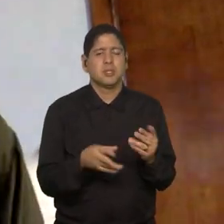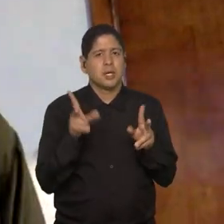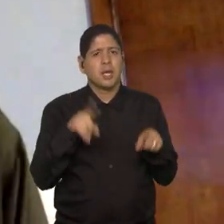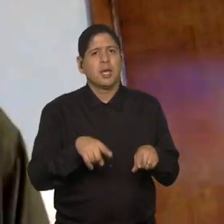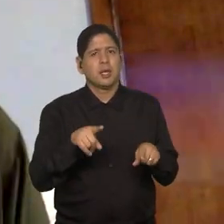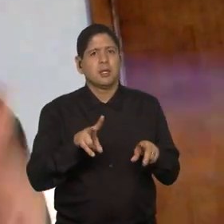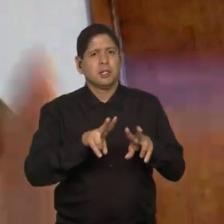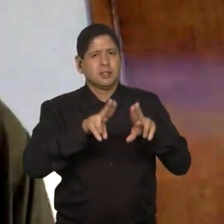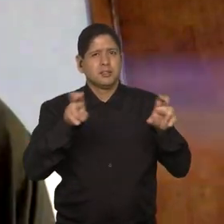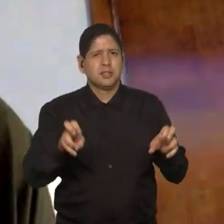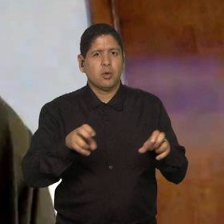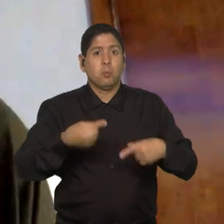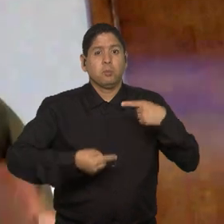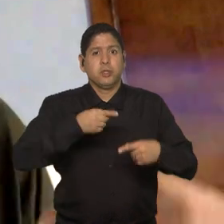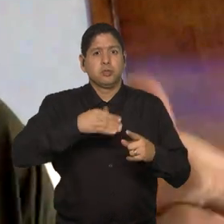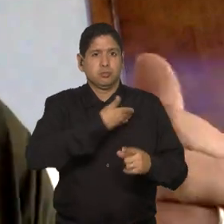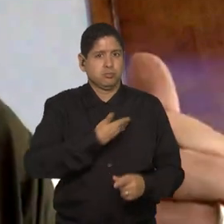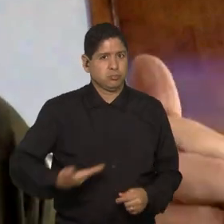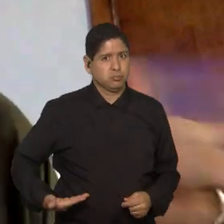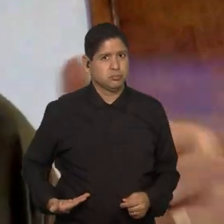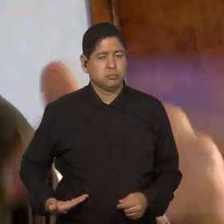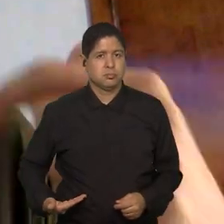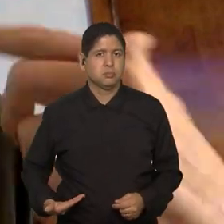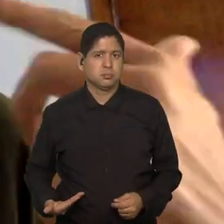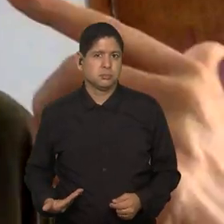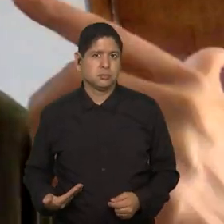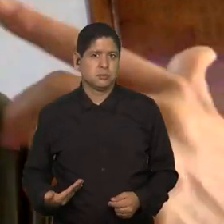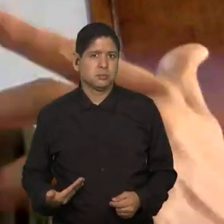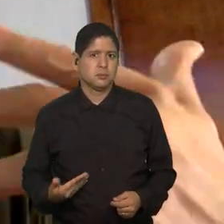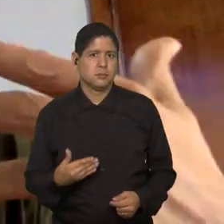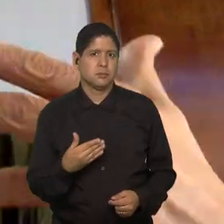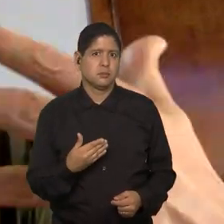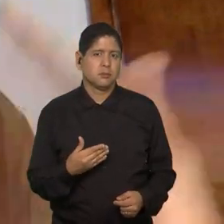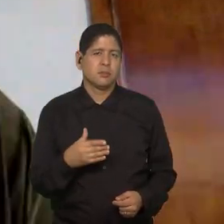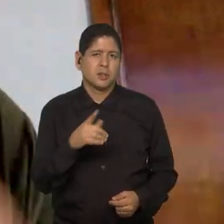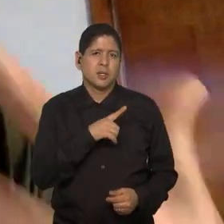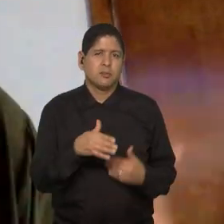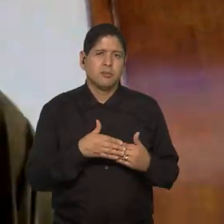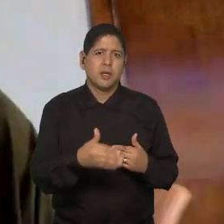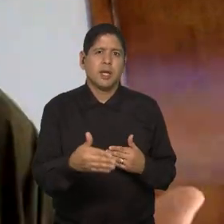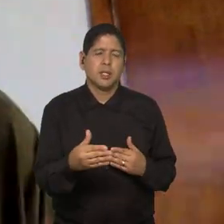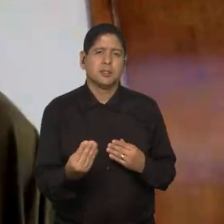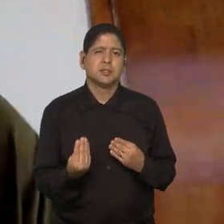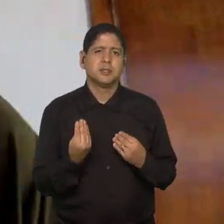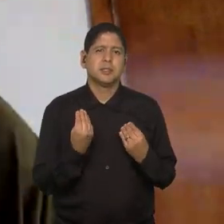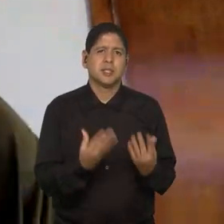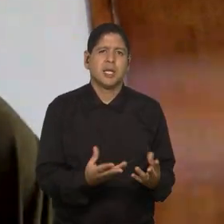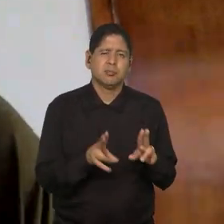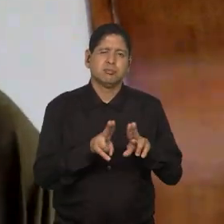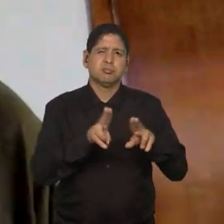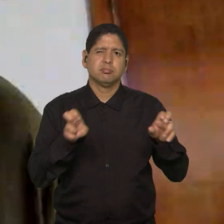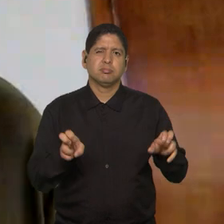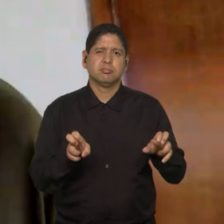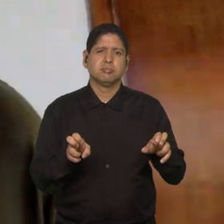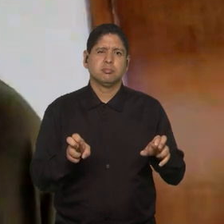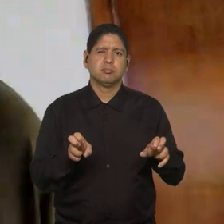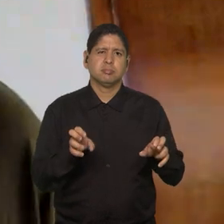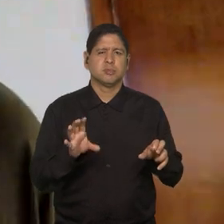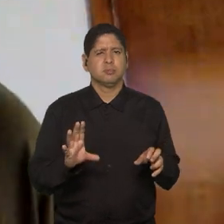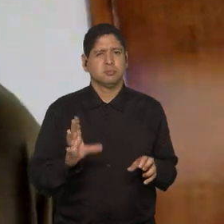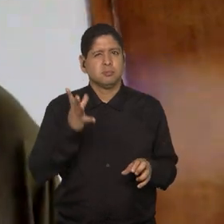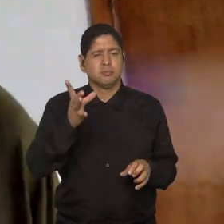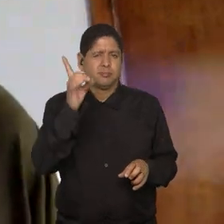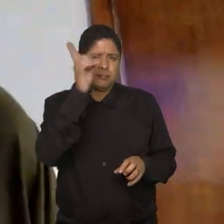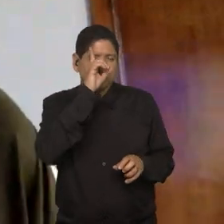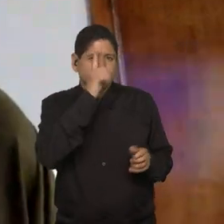questão de política pública que ela é... ela vai induzindo a questão acontecer no